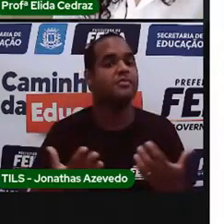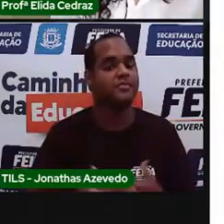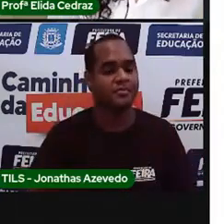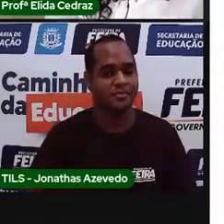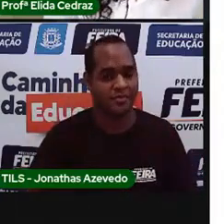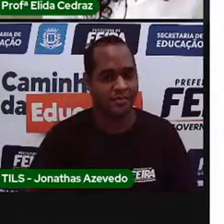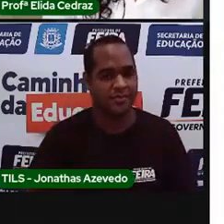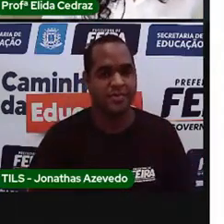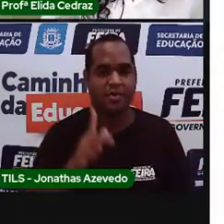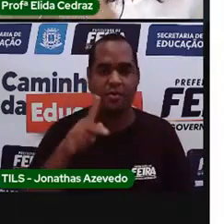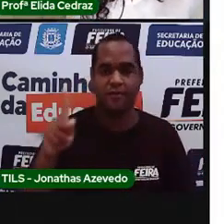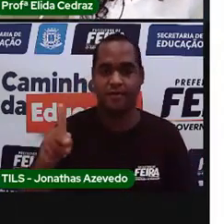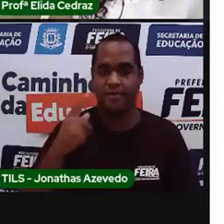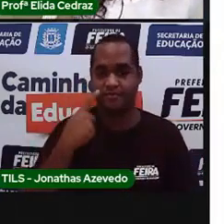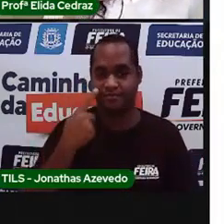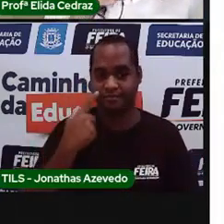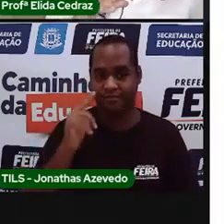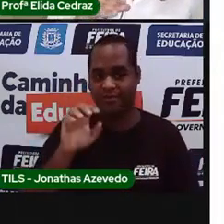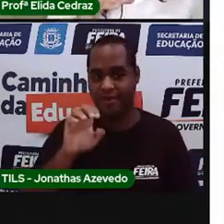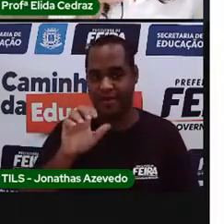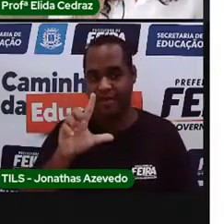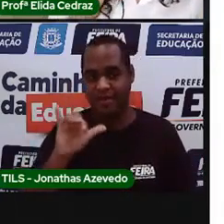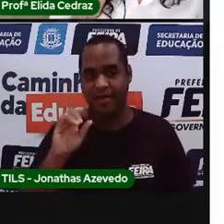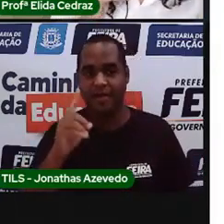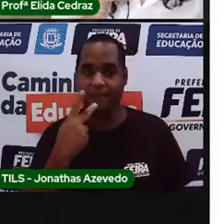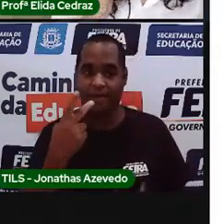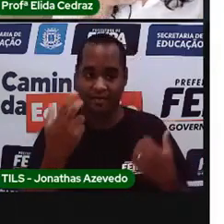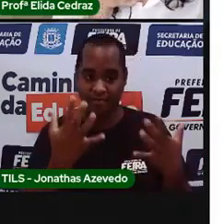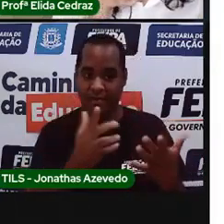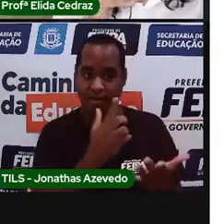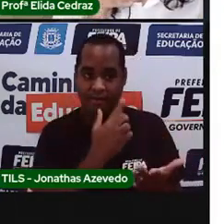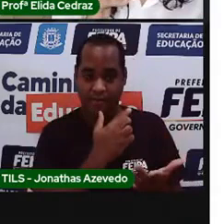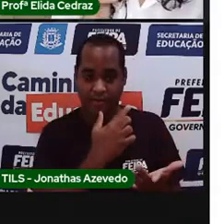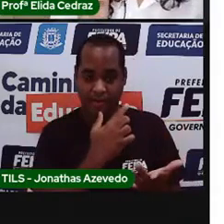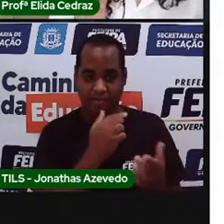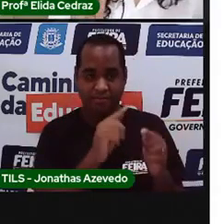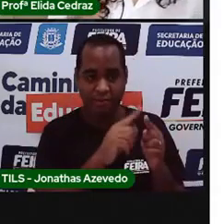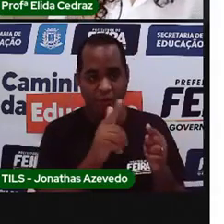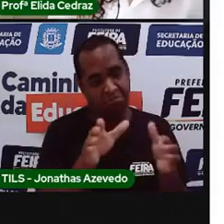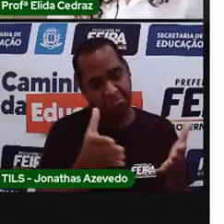A Pró trouxe a água num objeto,